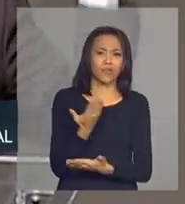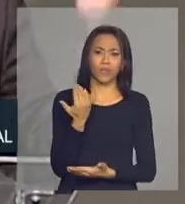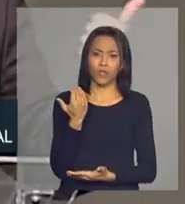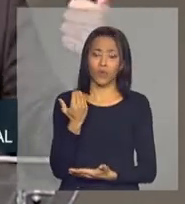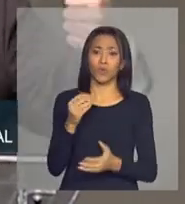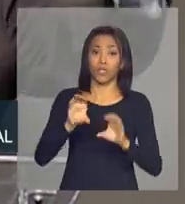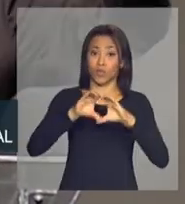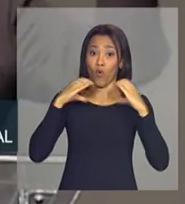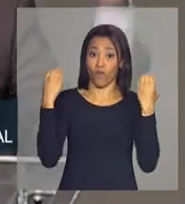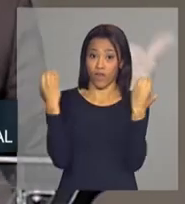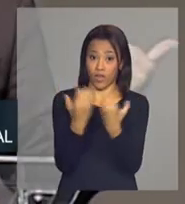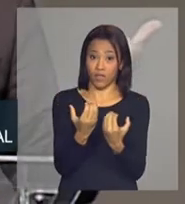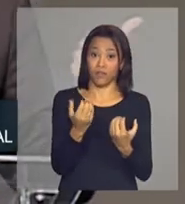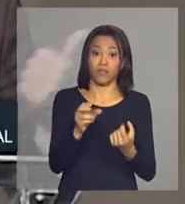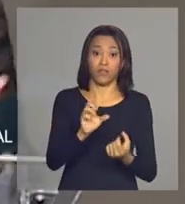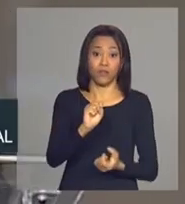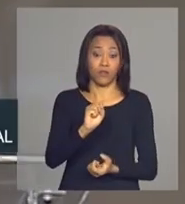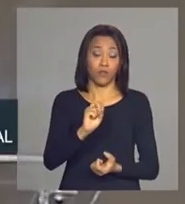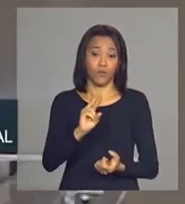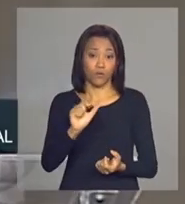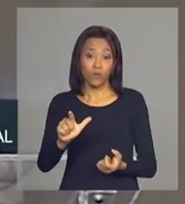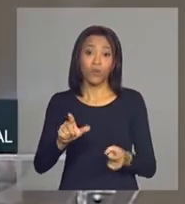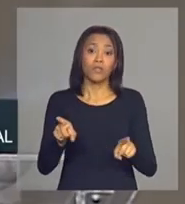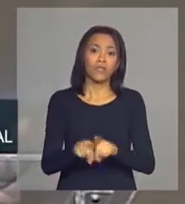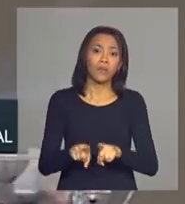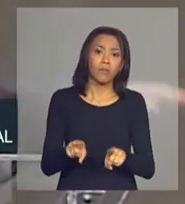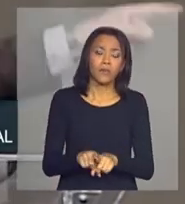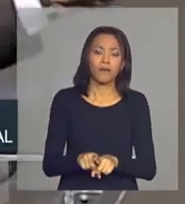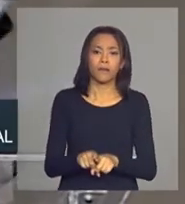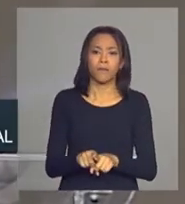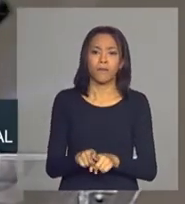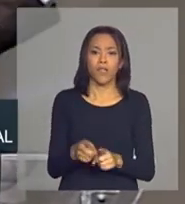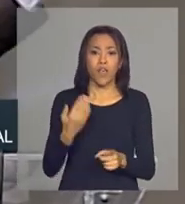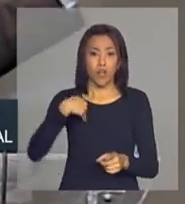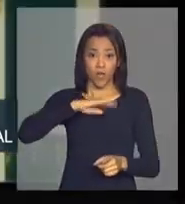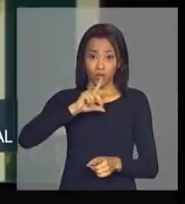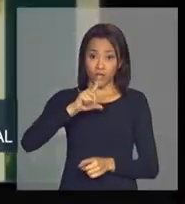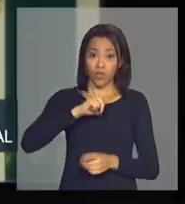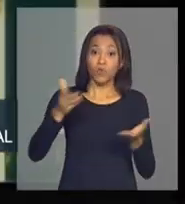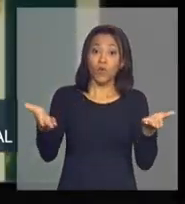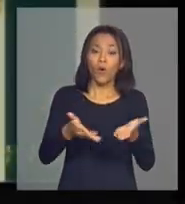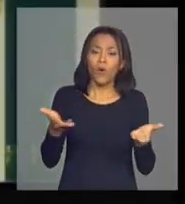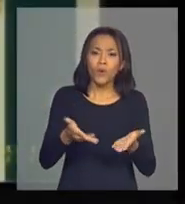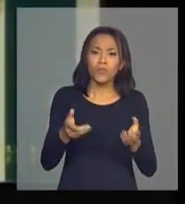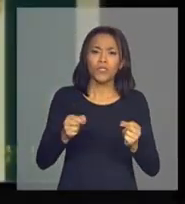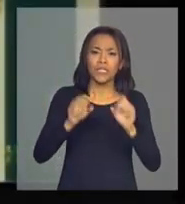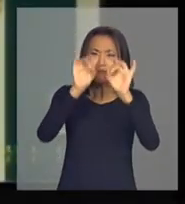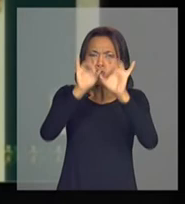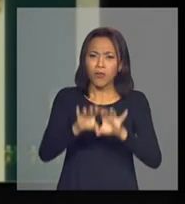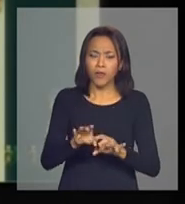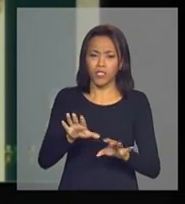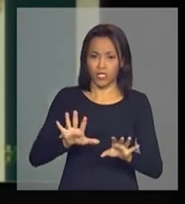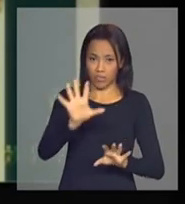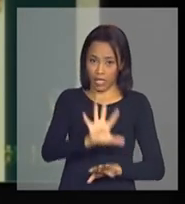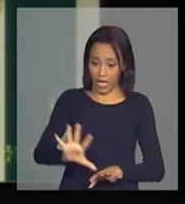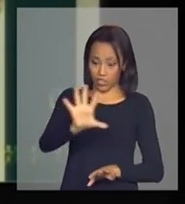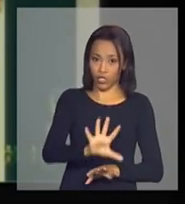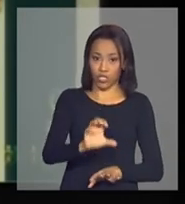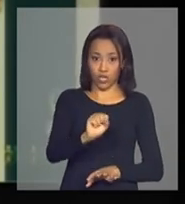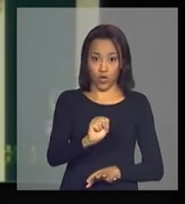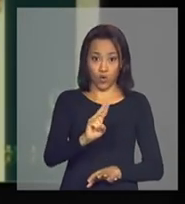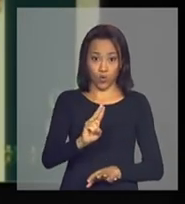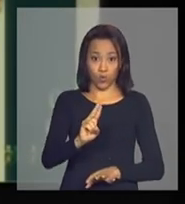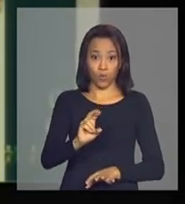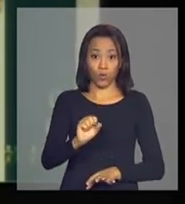nas conferências do Sul, na Carta Macro Regional do Sul, porque nós temos hoje, especialmente na região Sul, aquele mapa mostra ali em